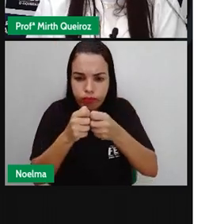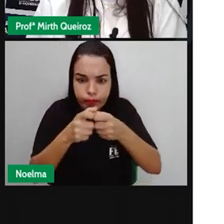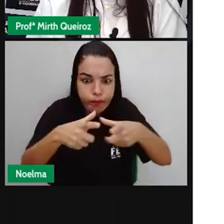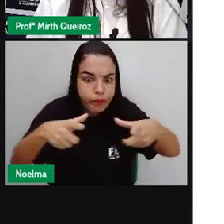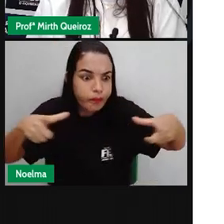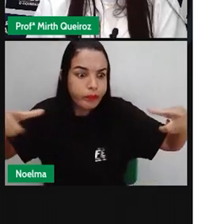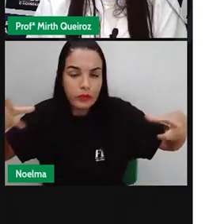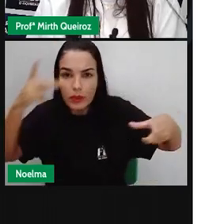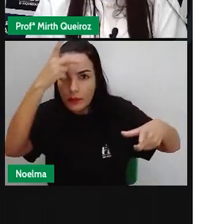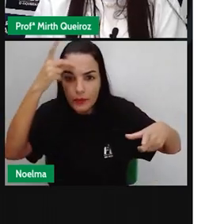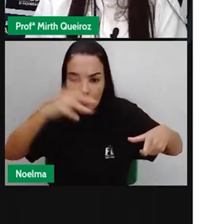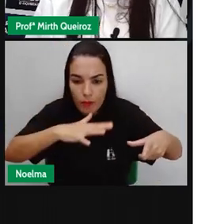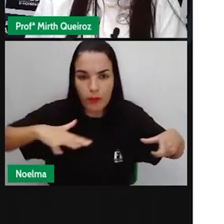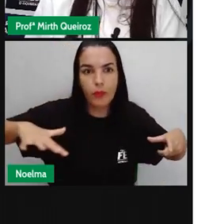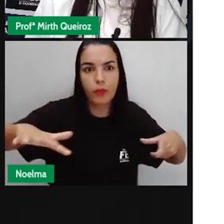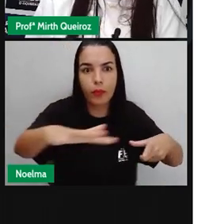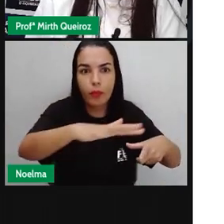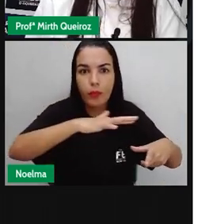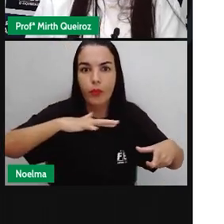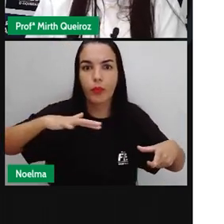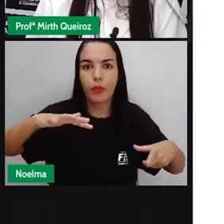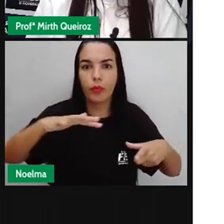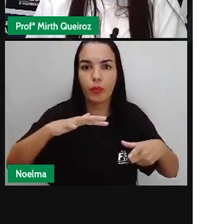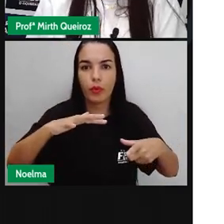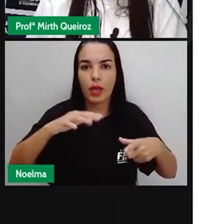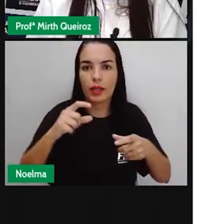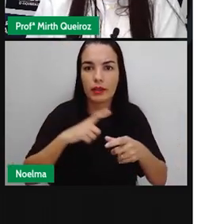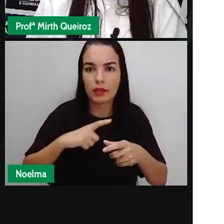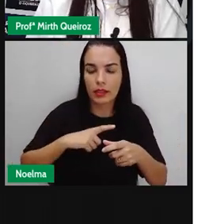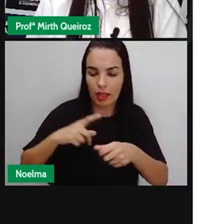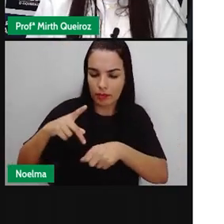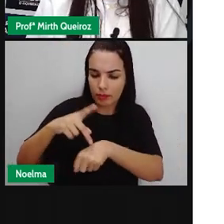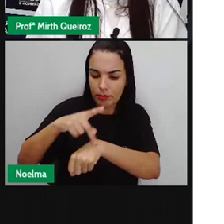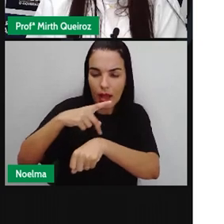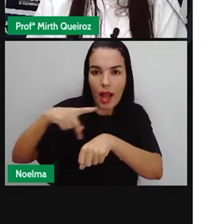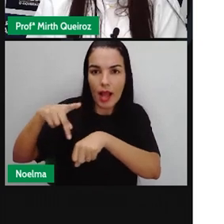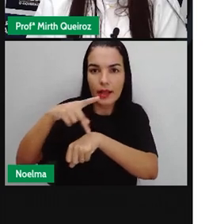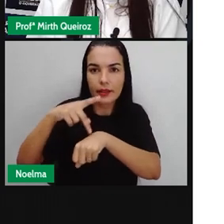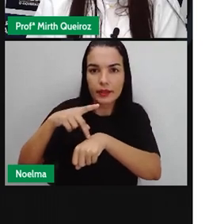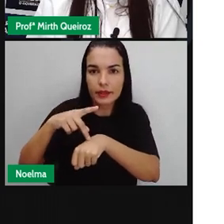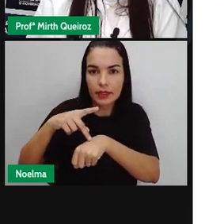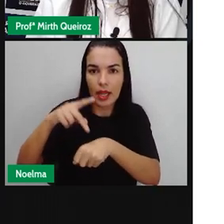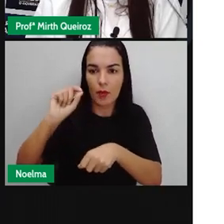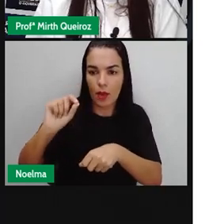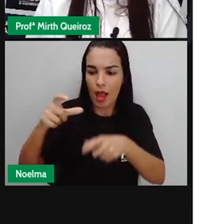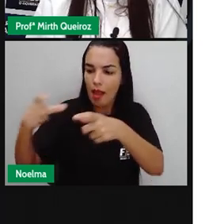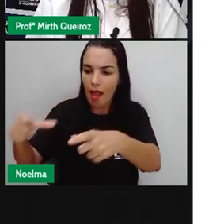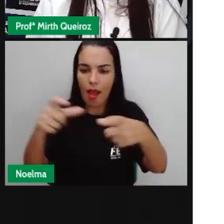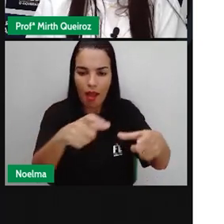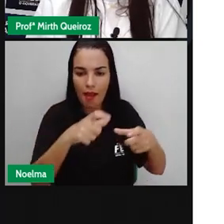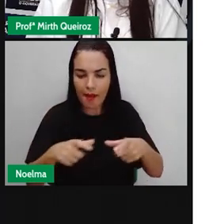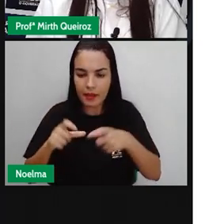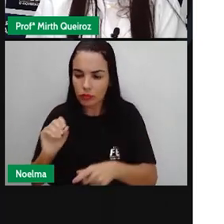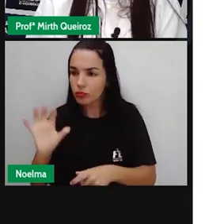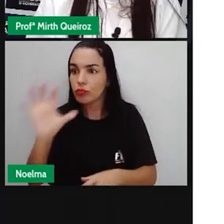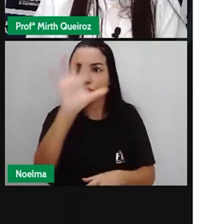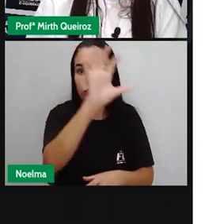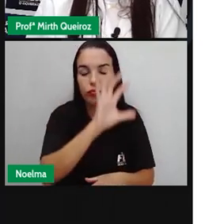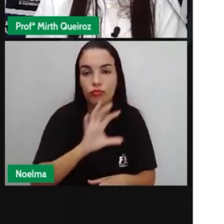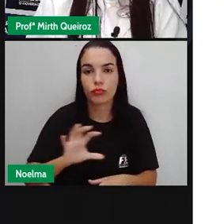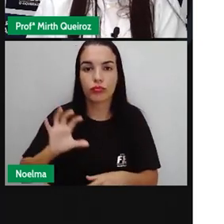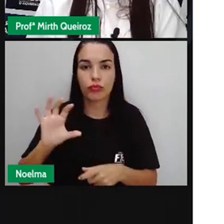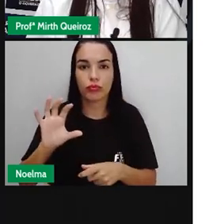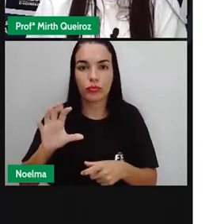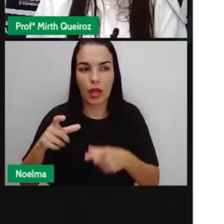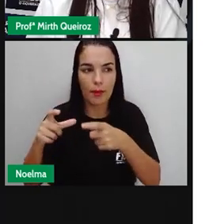um país diferente ou a uma região diferente dentro desse mesmo país, geralmente motivada por